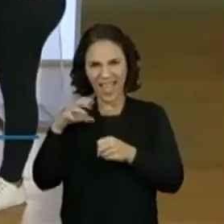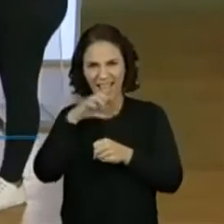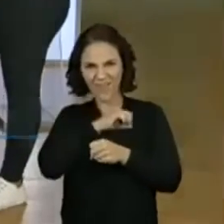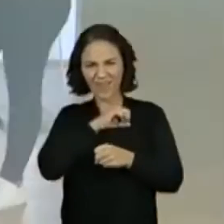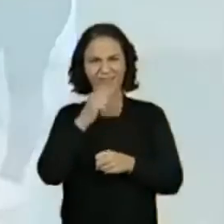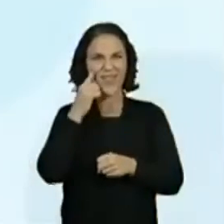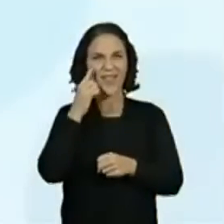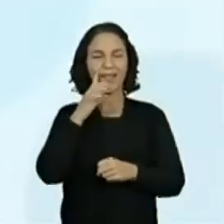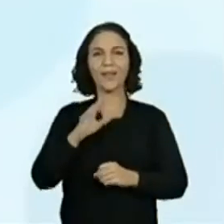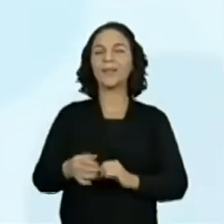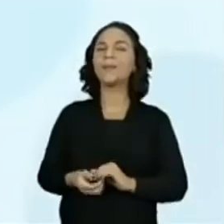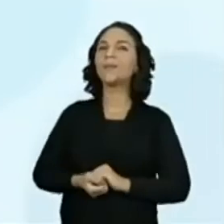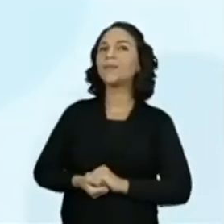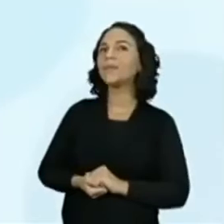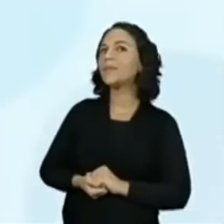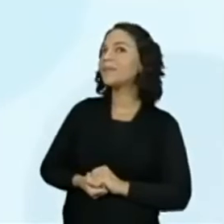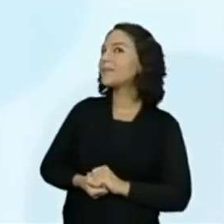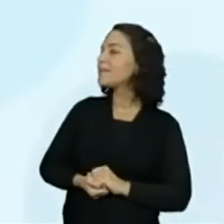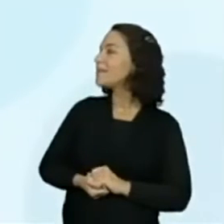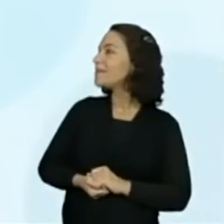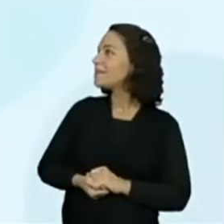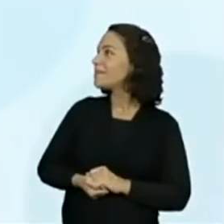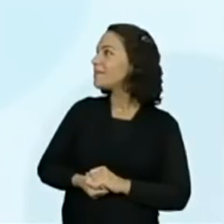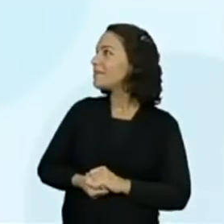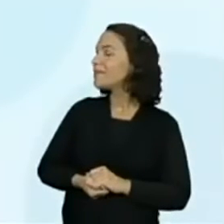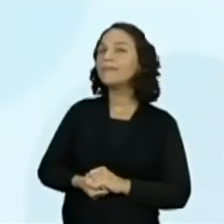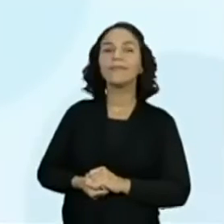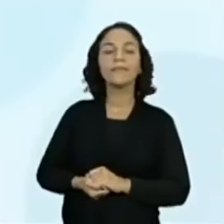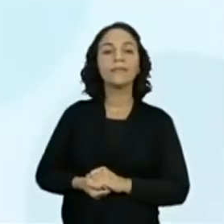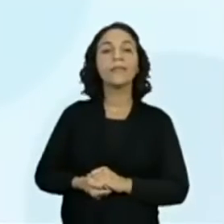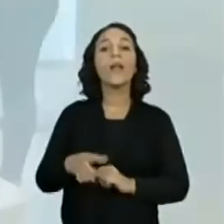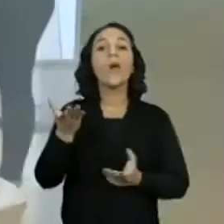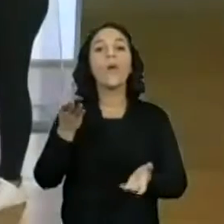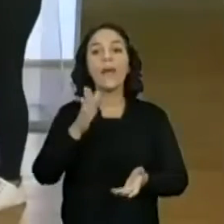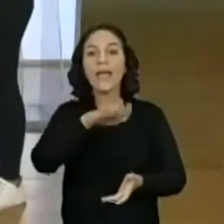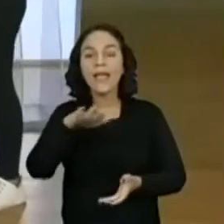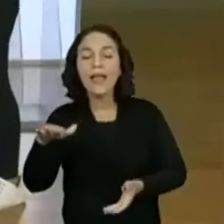Vamos lá, olha. Vou voltar rapidinho. Rapidinho. Crianças ou nuvens?